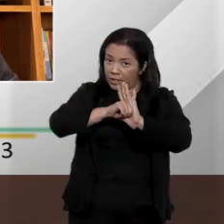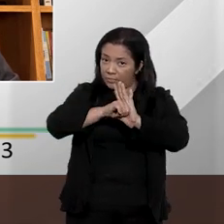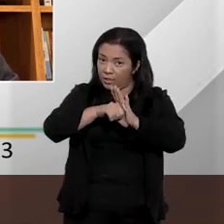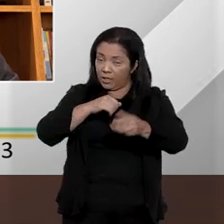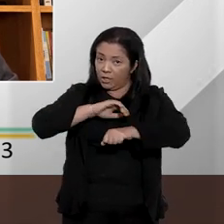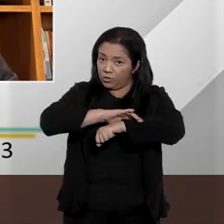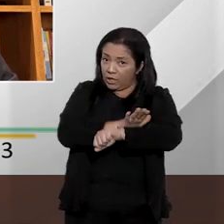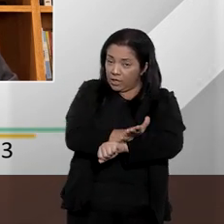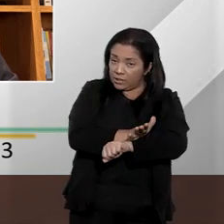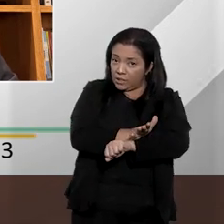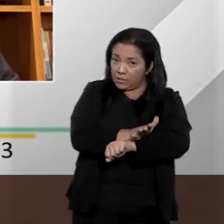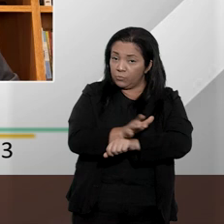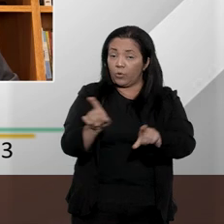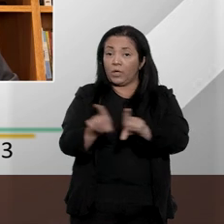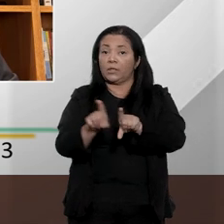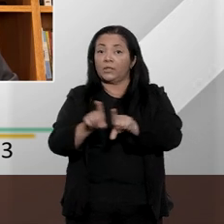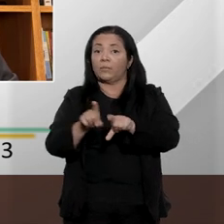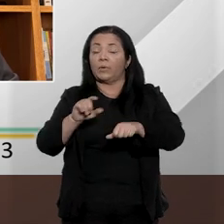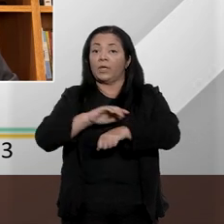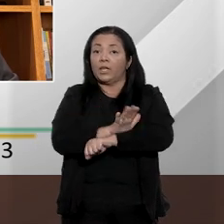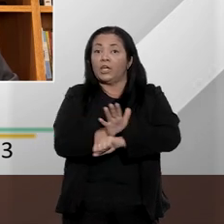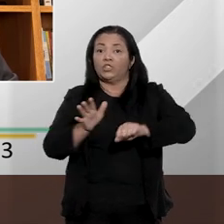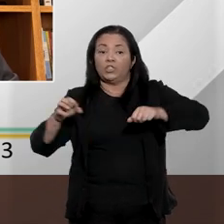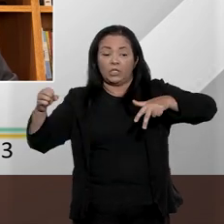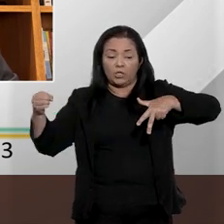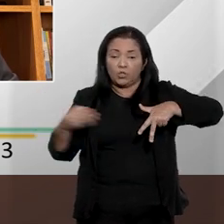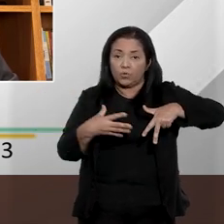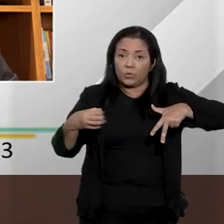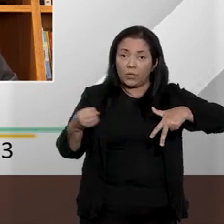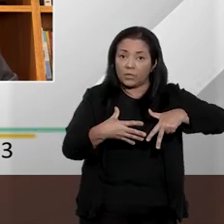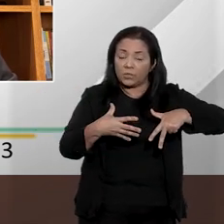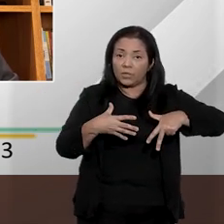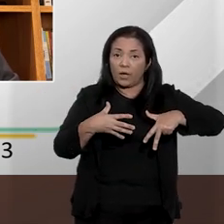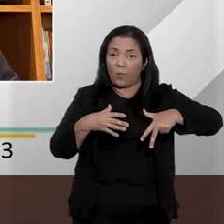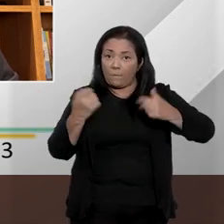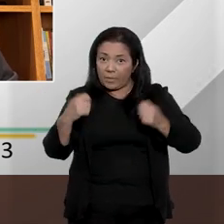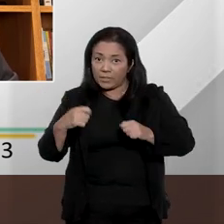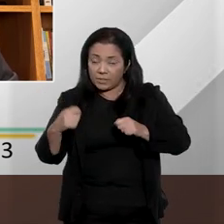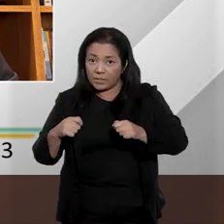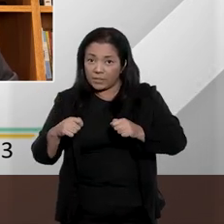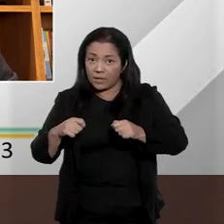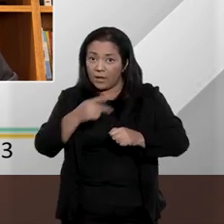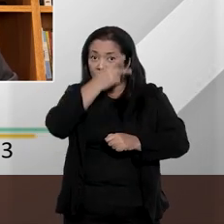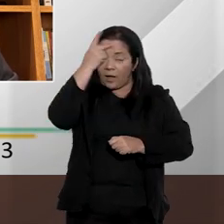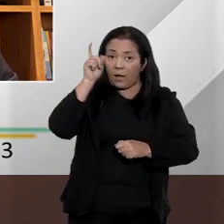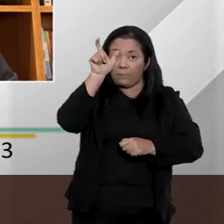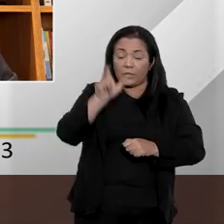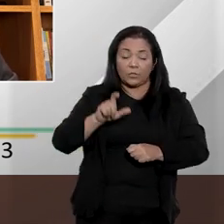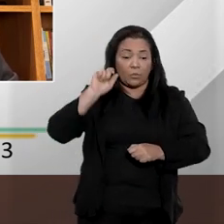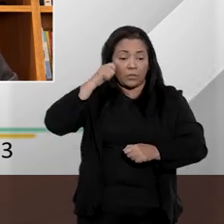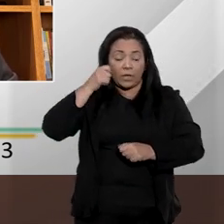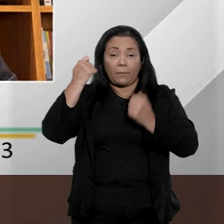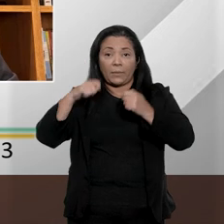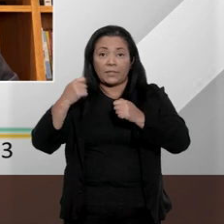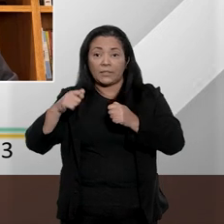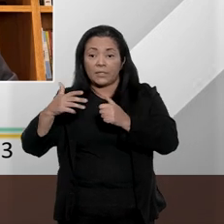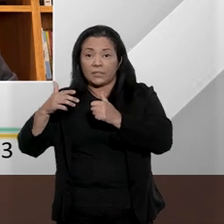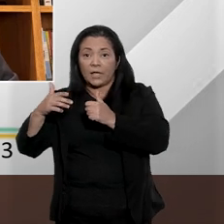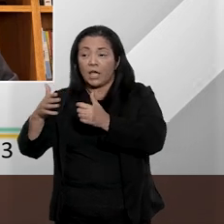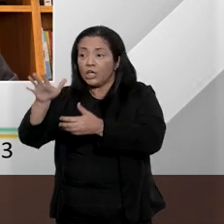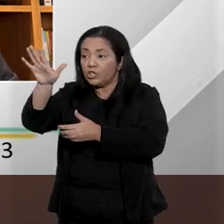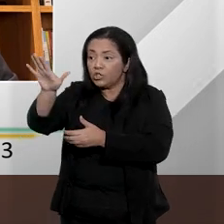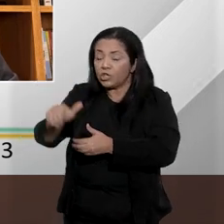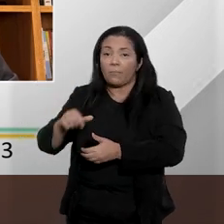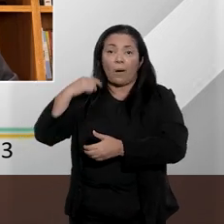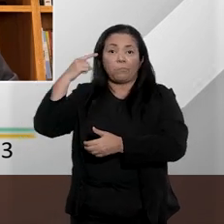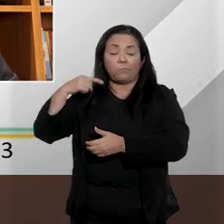Então, haveria aí, conforme o novo diploma legal, uma preocupação quanto a essa questão para se evitar a chamada violência